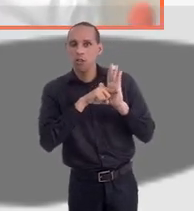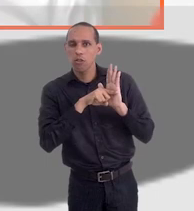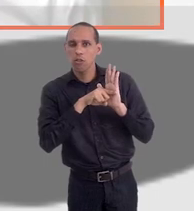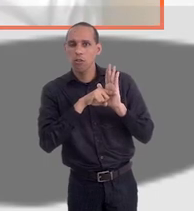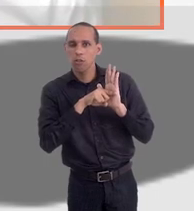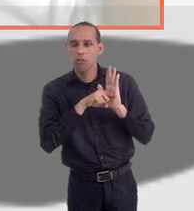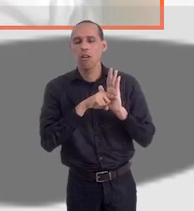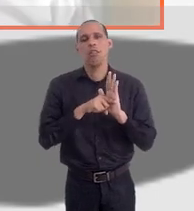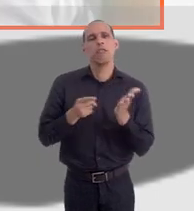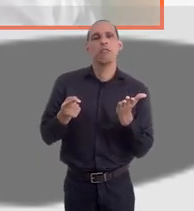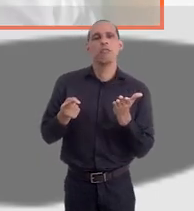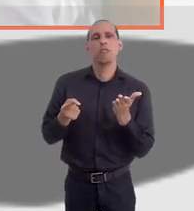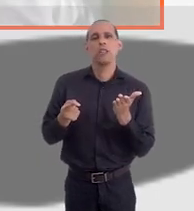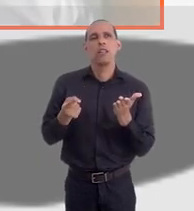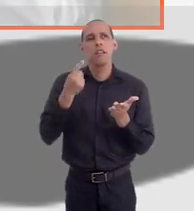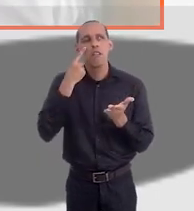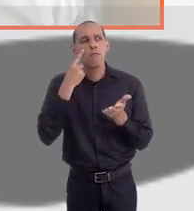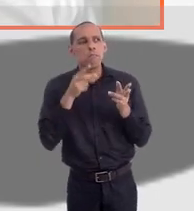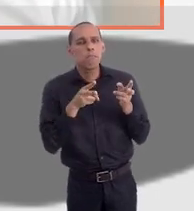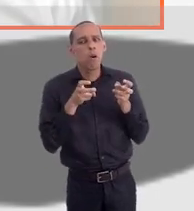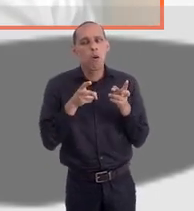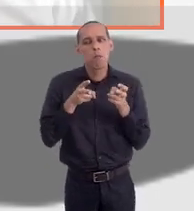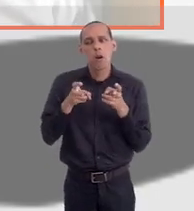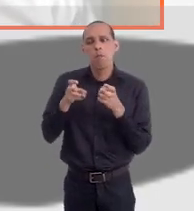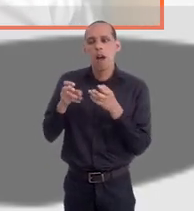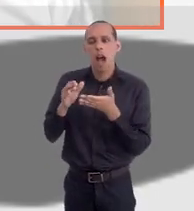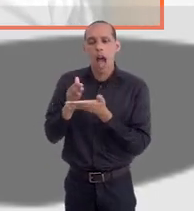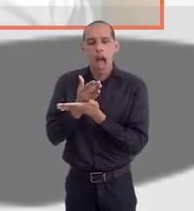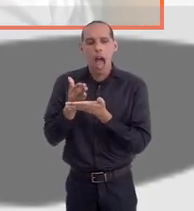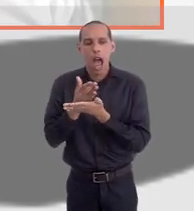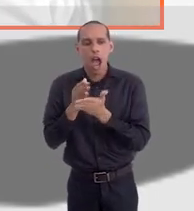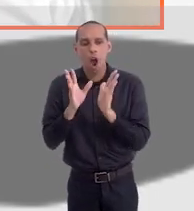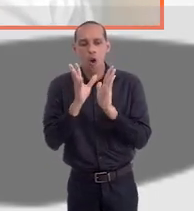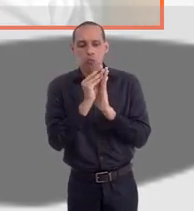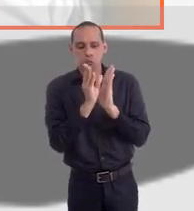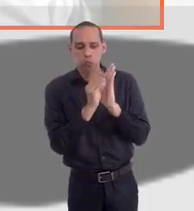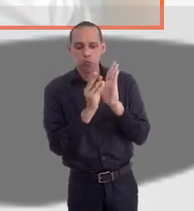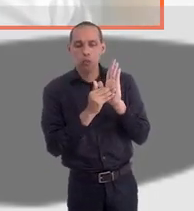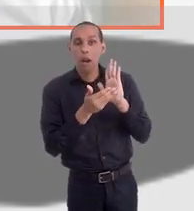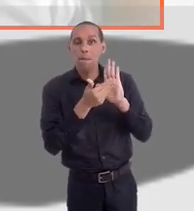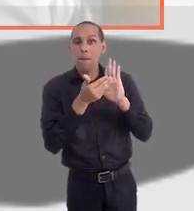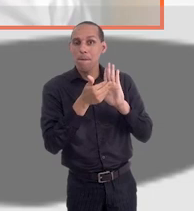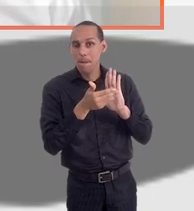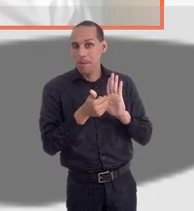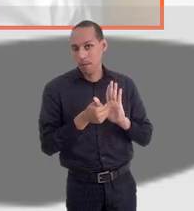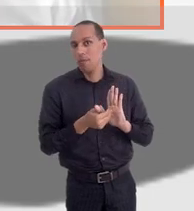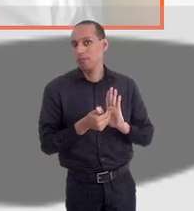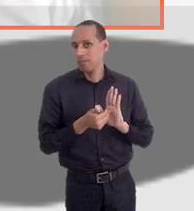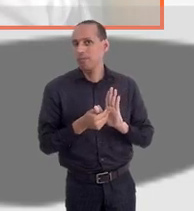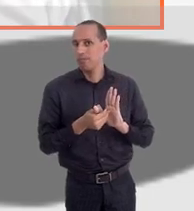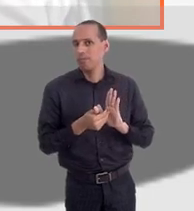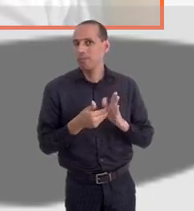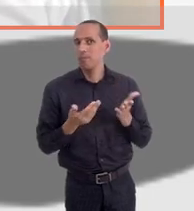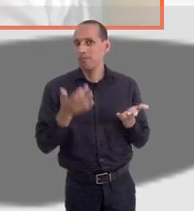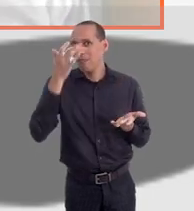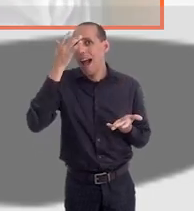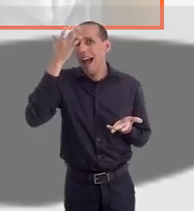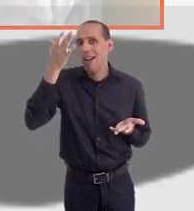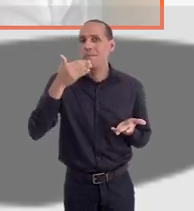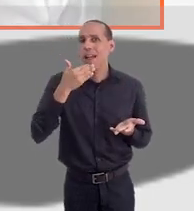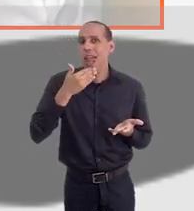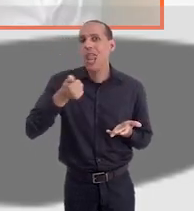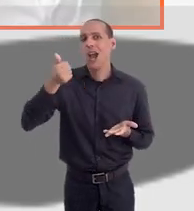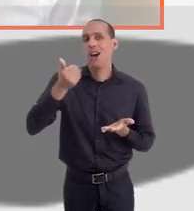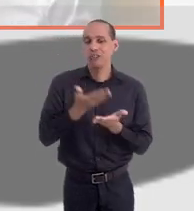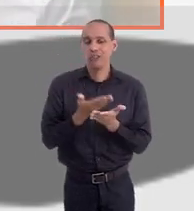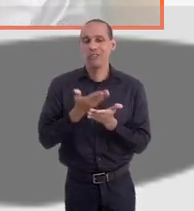eu começo a perceber que alguns conteúdos dentro das disciplinas foram retirados. Então, eles tiraram alguns conteúdos, então facilitou